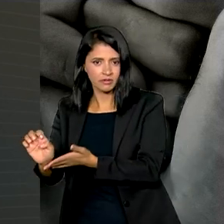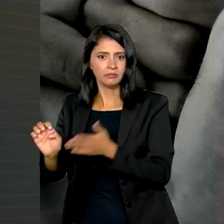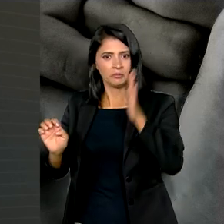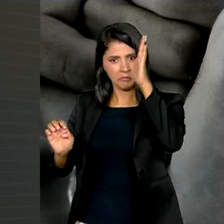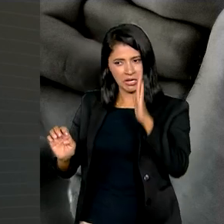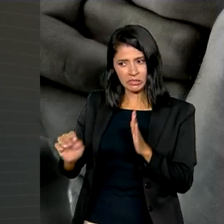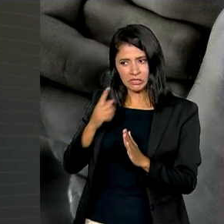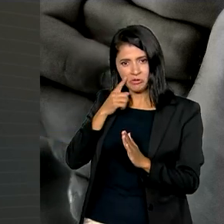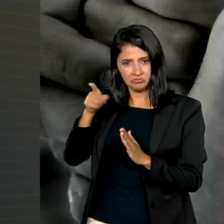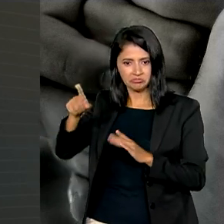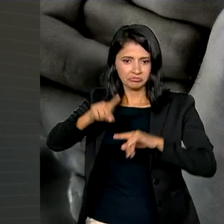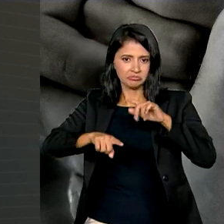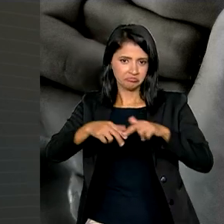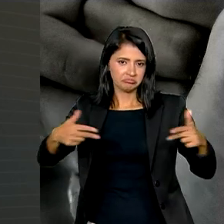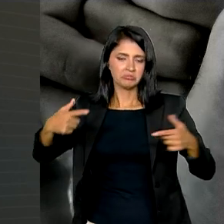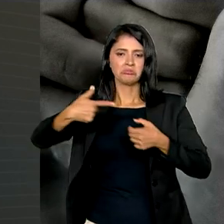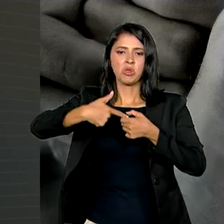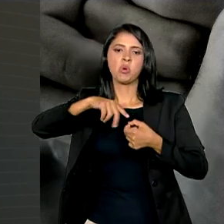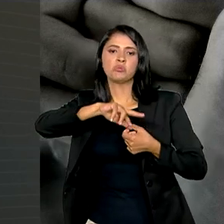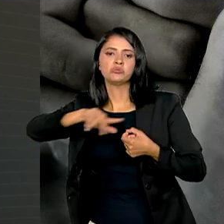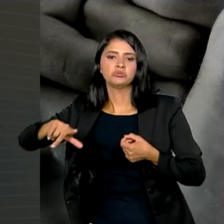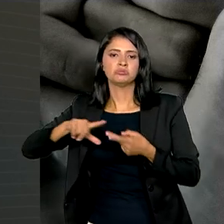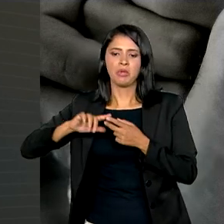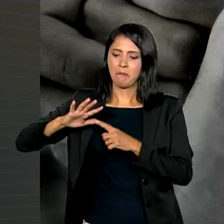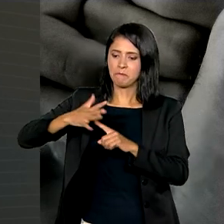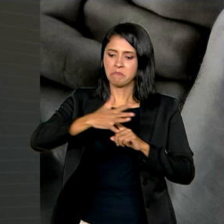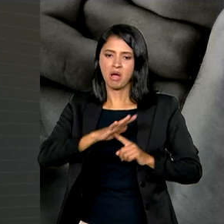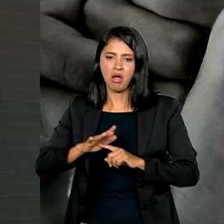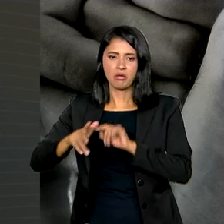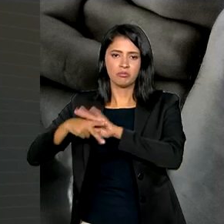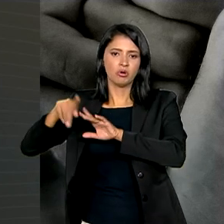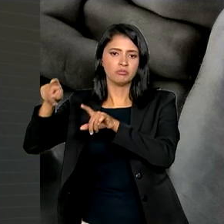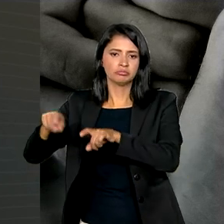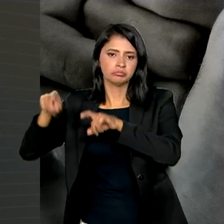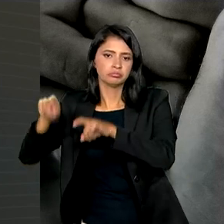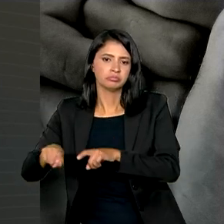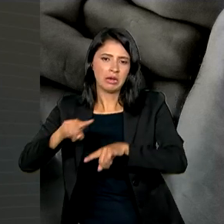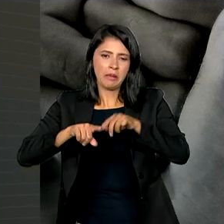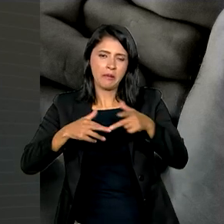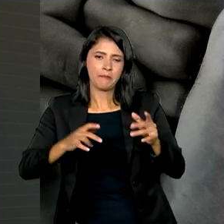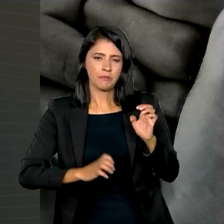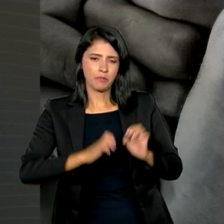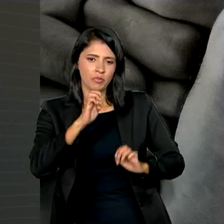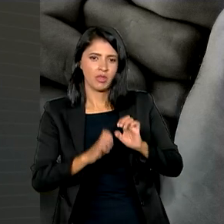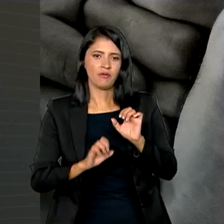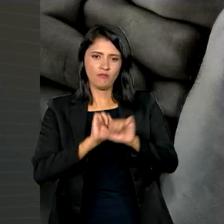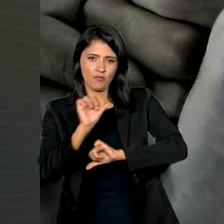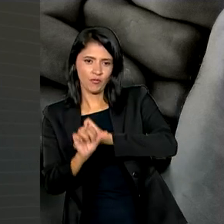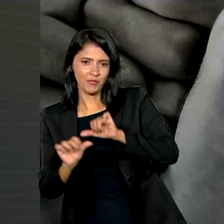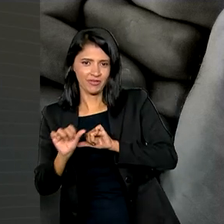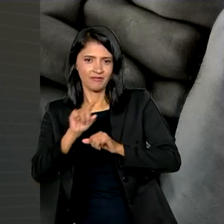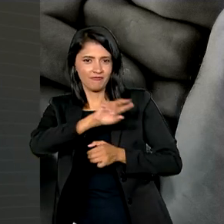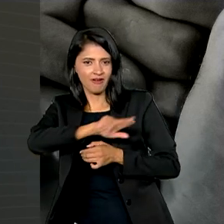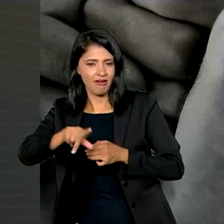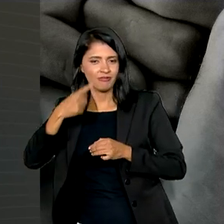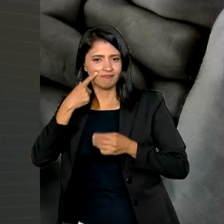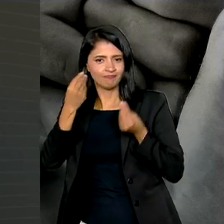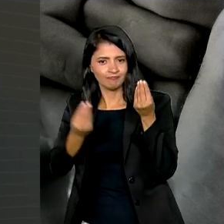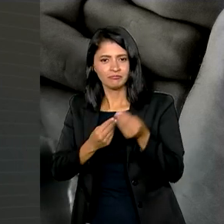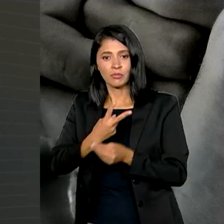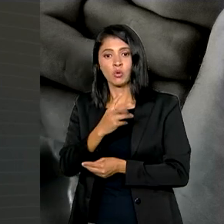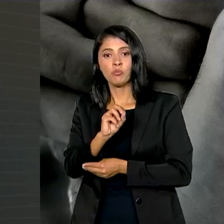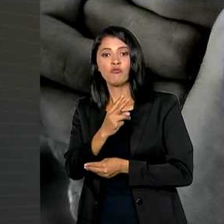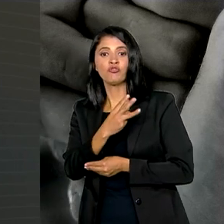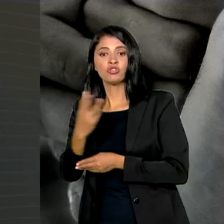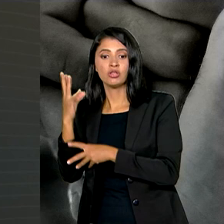Destaque para produtos como combustíveis, máquinas agrícolas e produtos da indústria de transformação. Em 2023, a balança